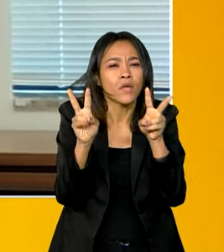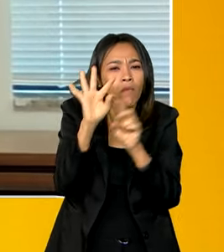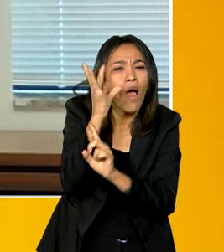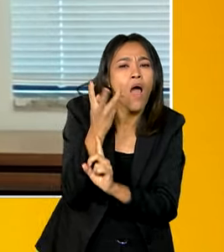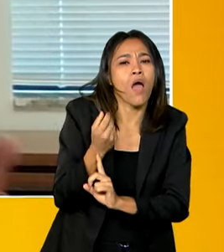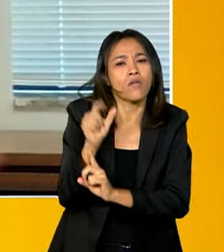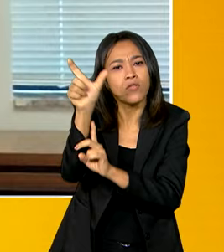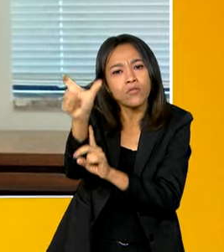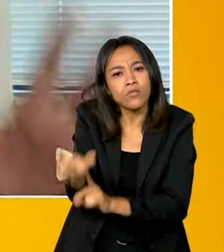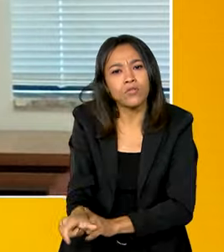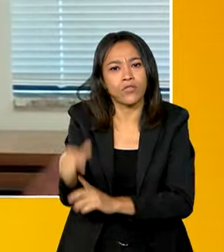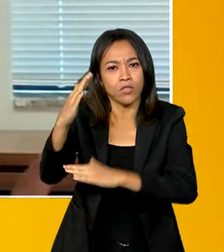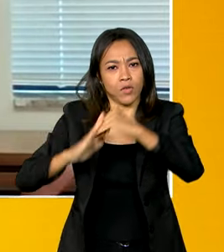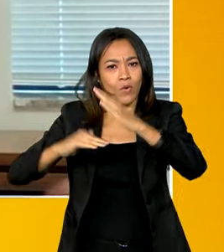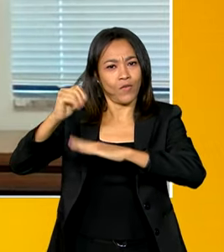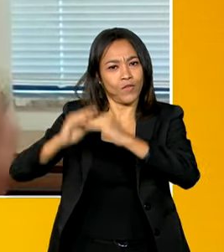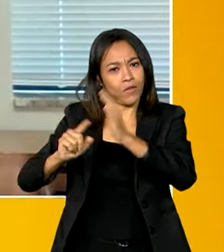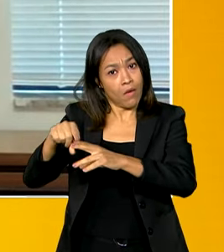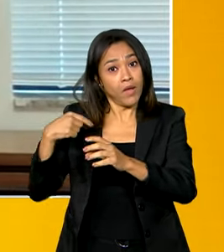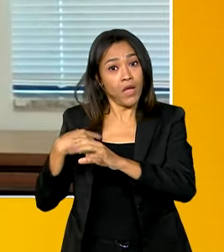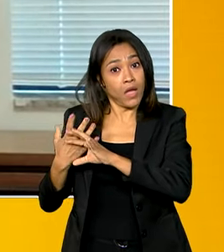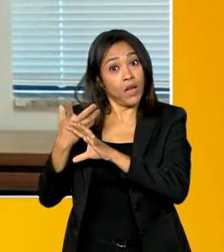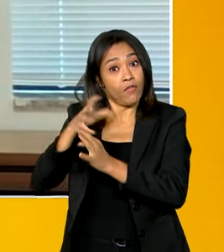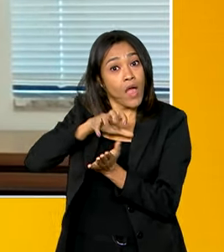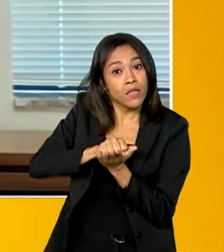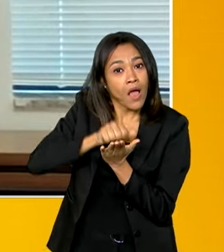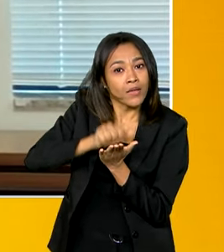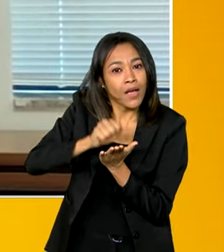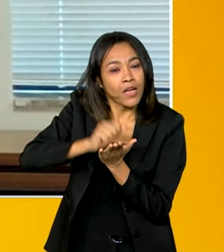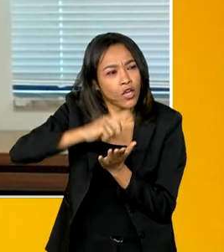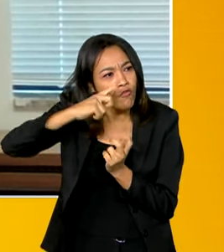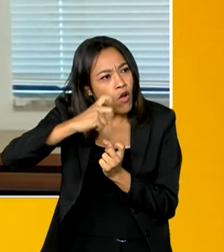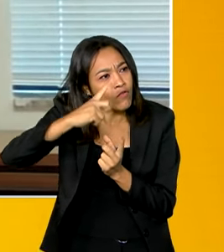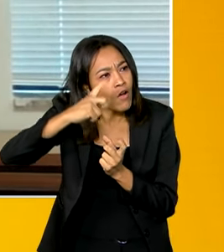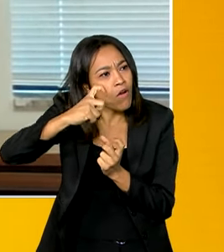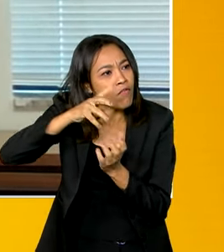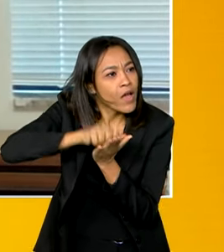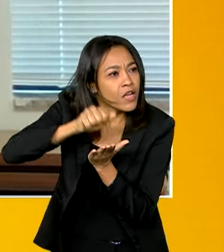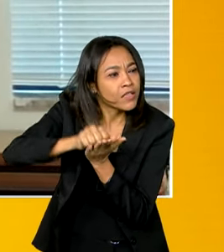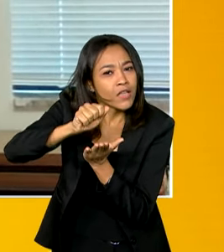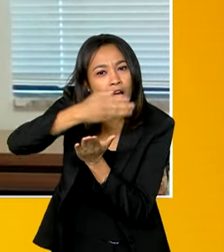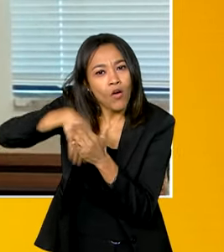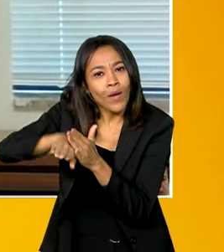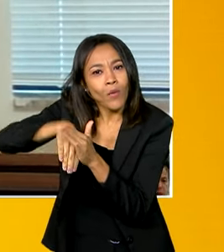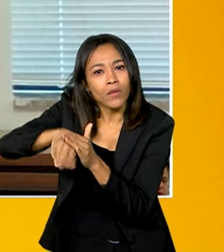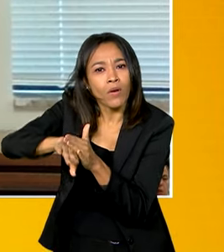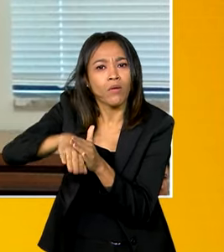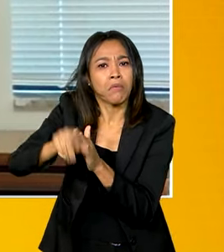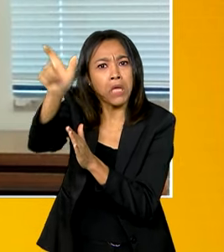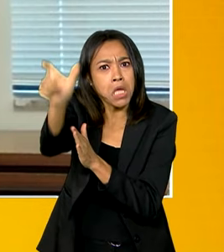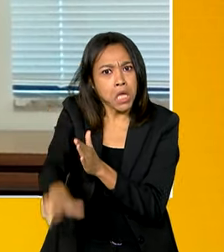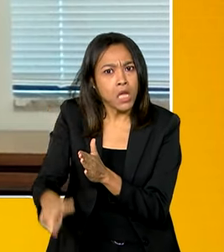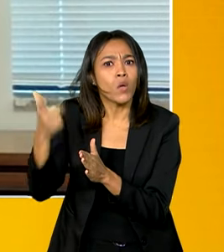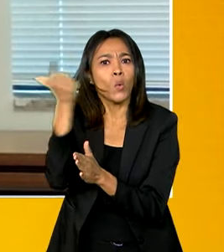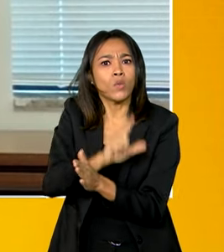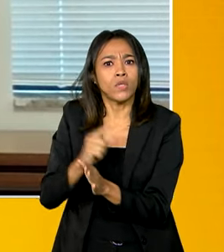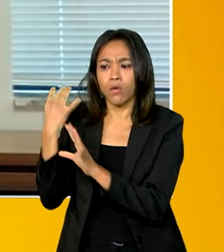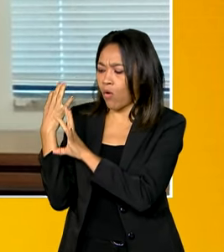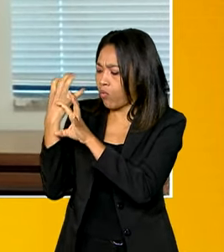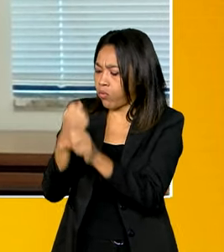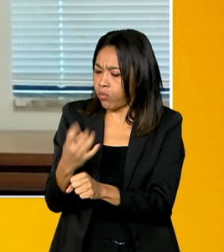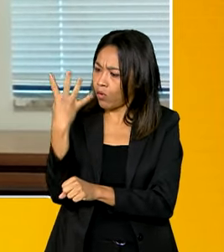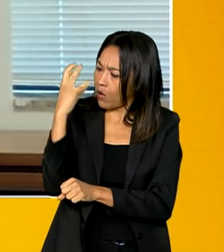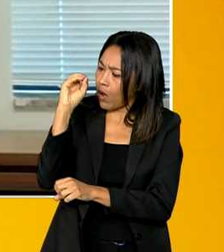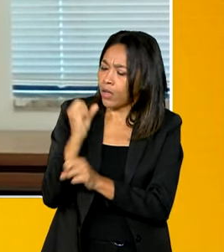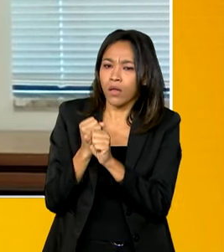Então, ele fez esses registros ao longo do ano. Olha que maravilha você ter na empresa uma pessoa que conseguiu, ao longo dos anos, registrar